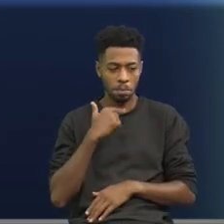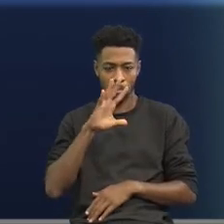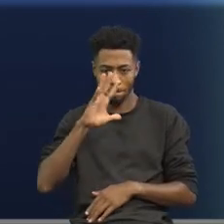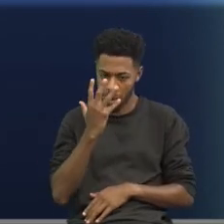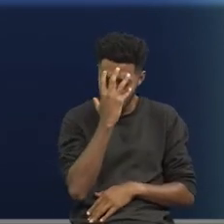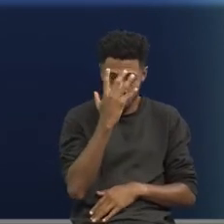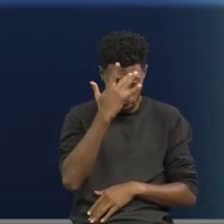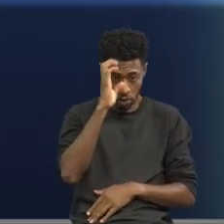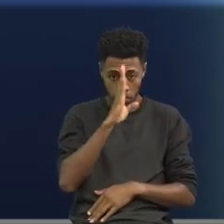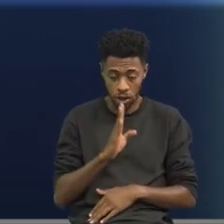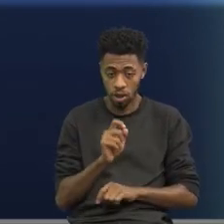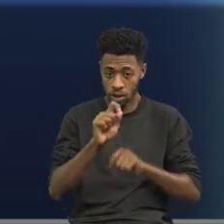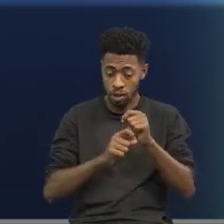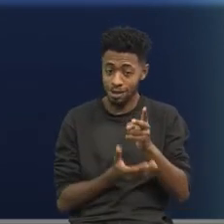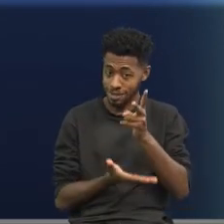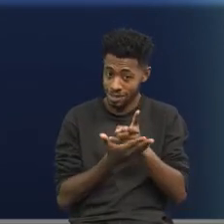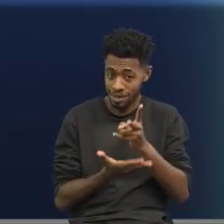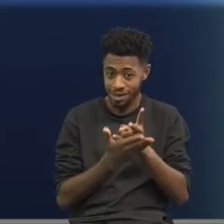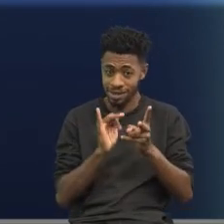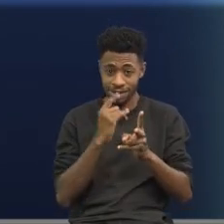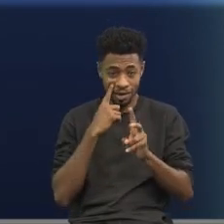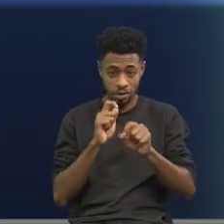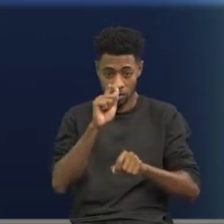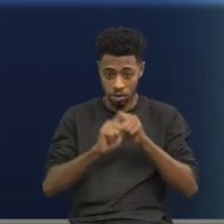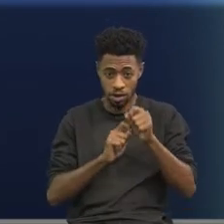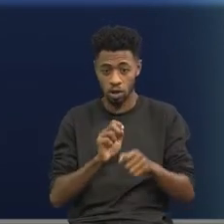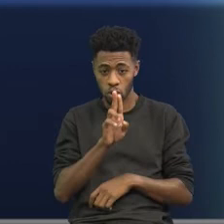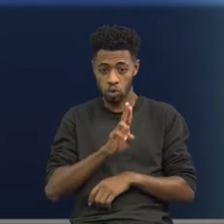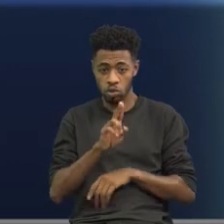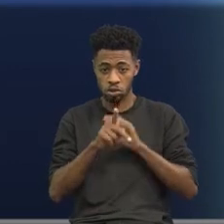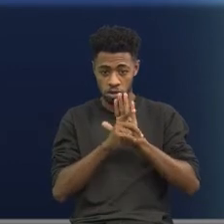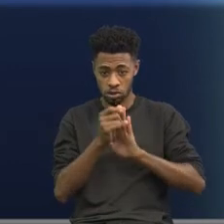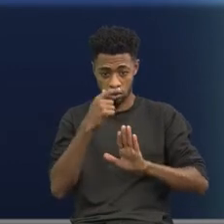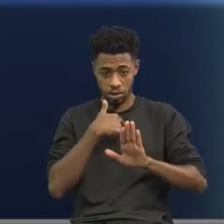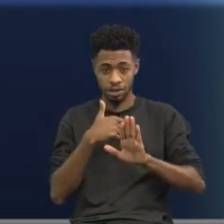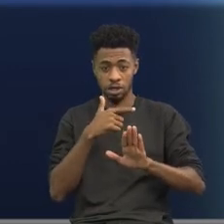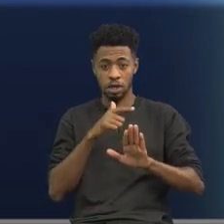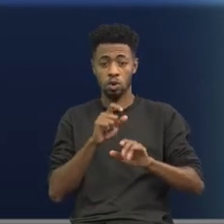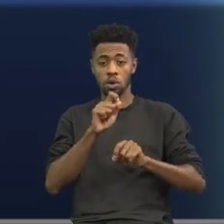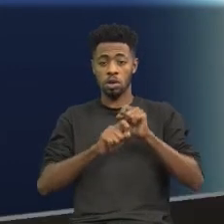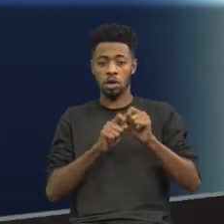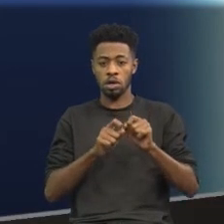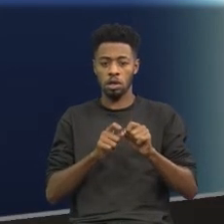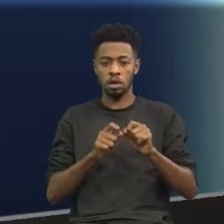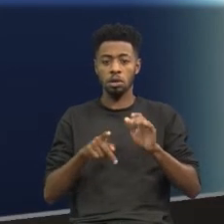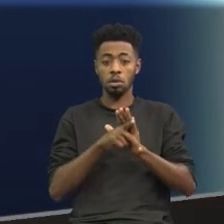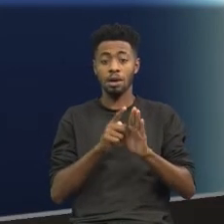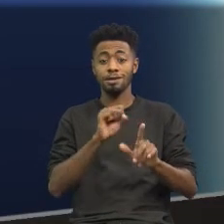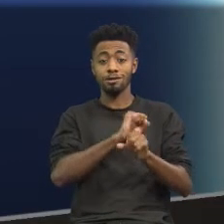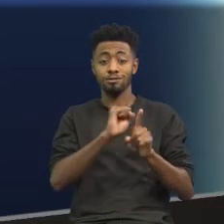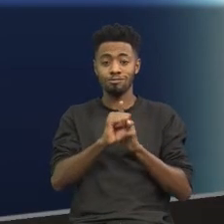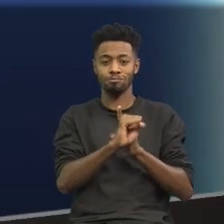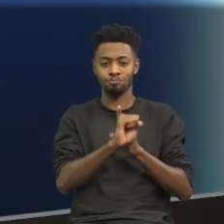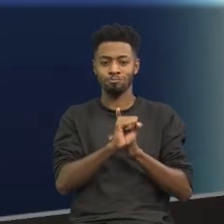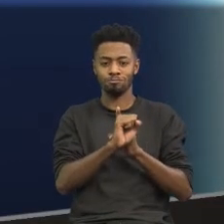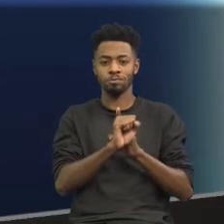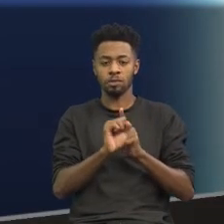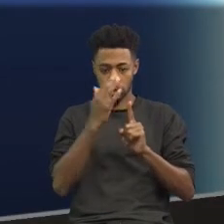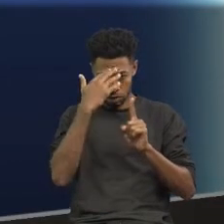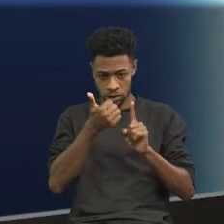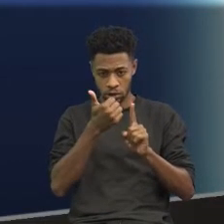brasileiros continuamente se defendem da sociedade. Será que tem isso no texto? Vamos voltar lá no texto? Vamos procurar aqui?